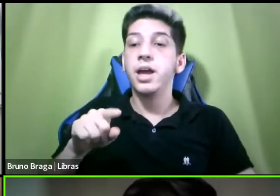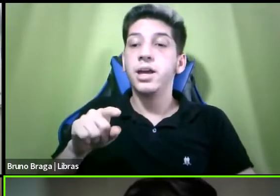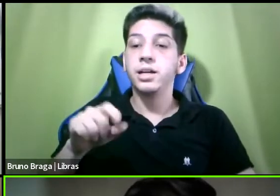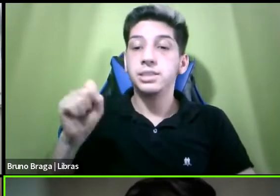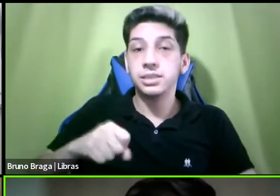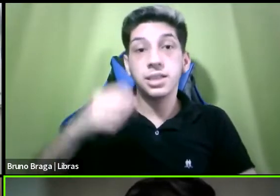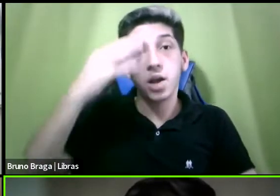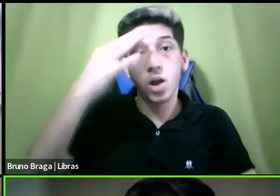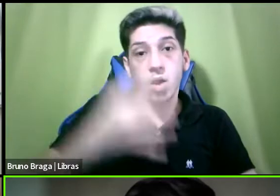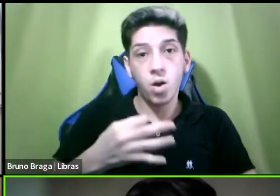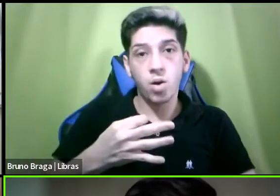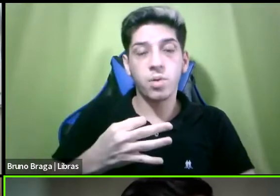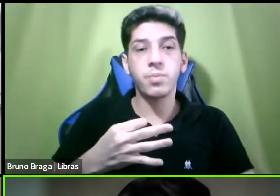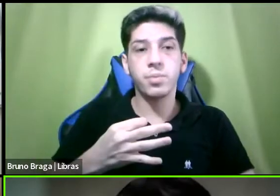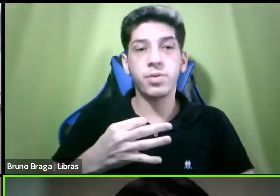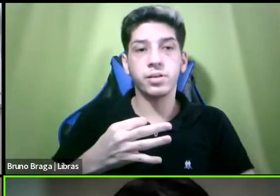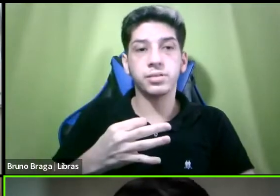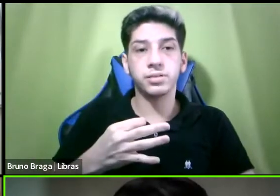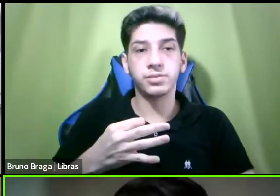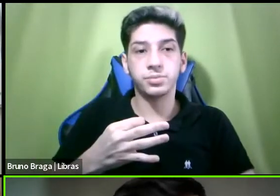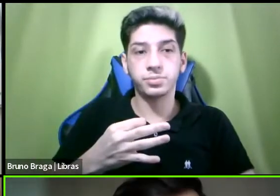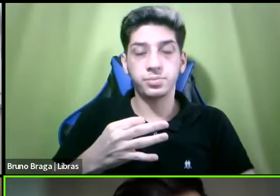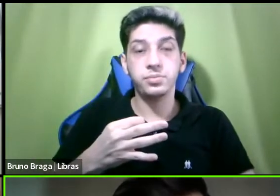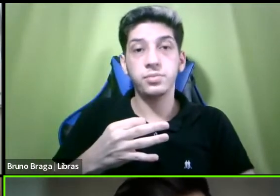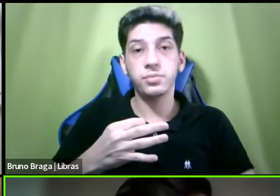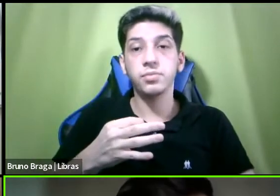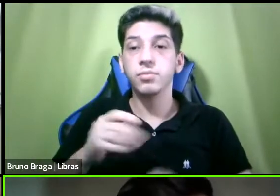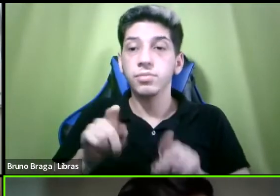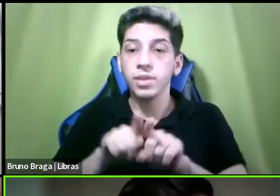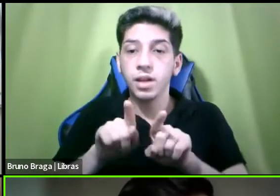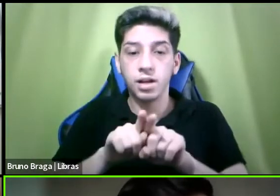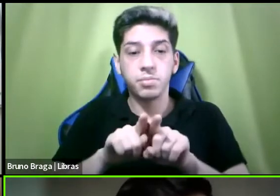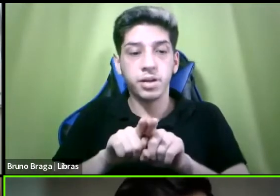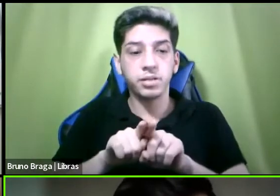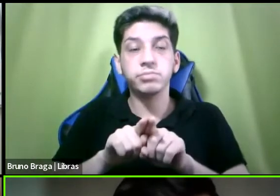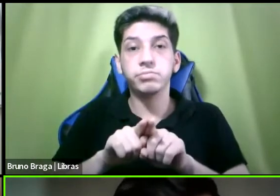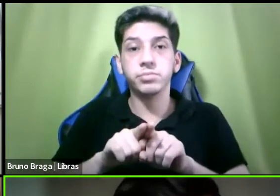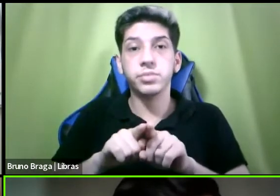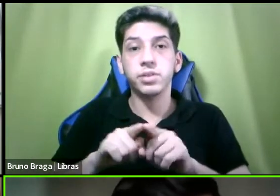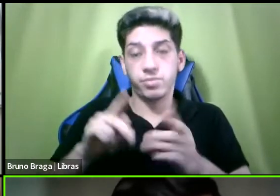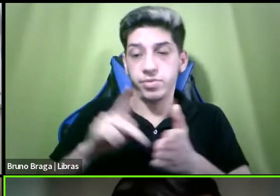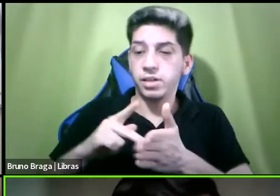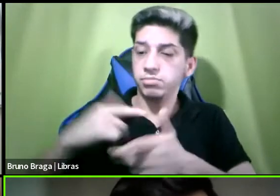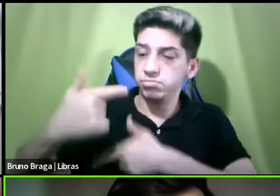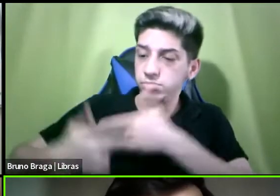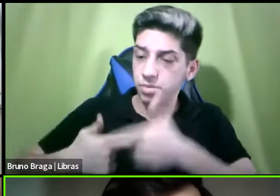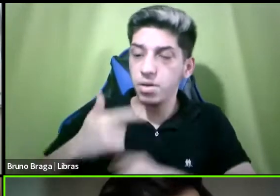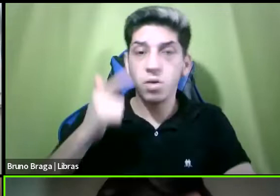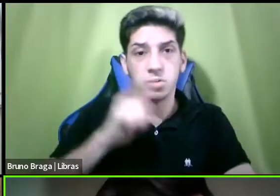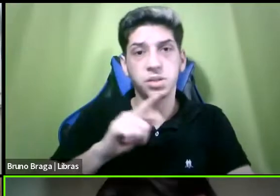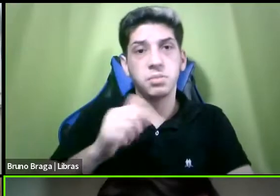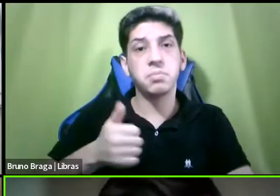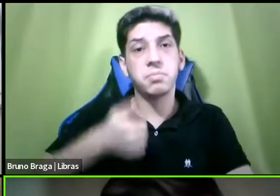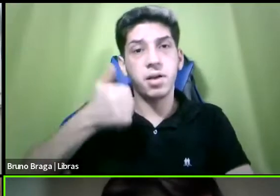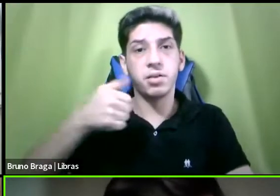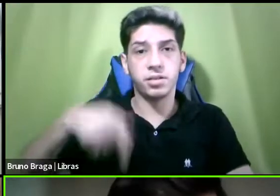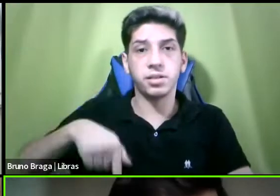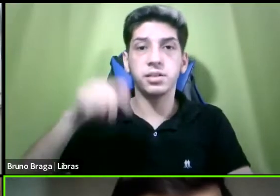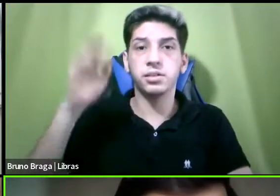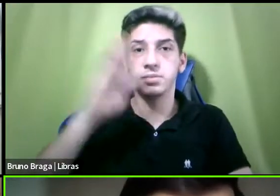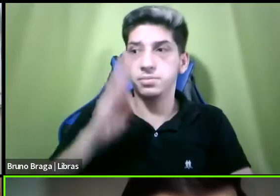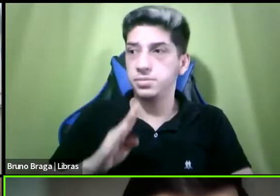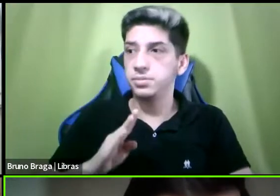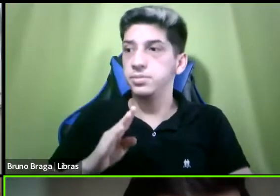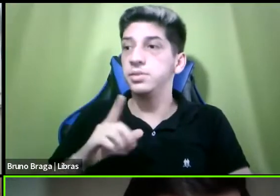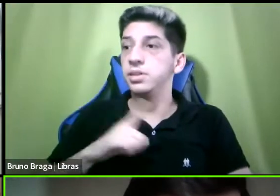essa perspectiva encará-la implantá-la devidamente aqui no nosso país como já há tempos